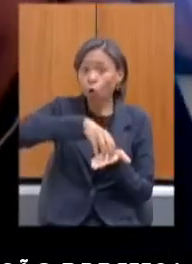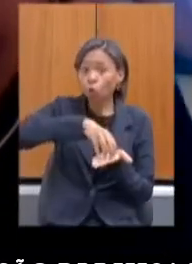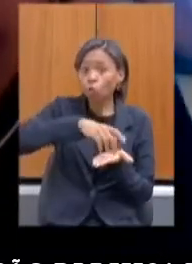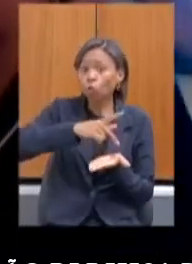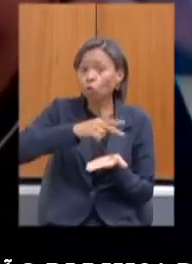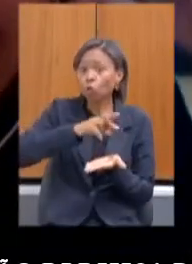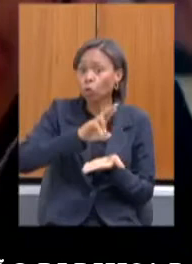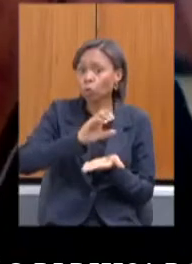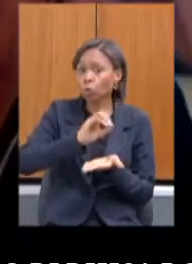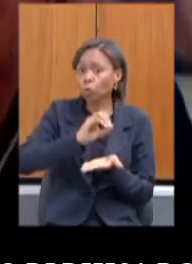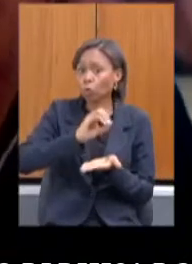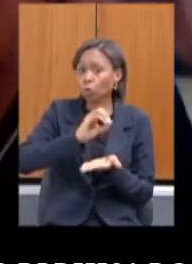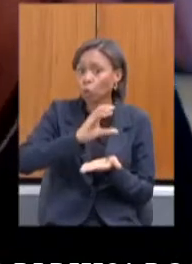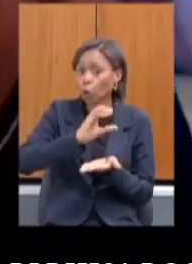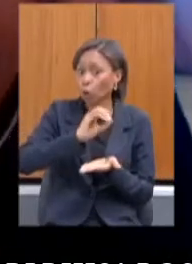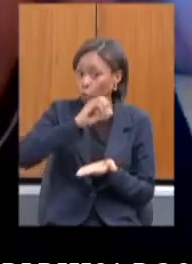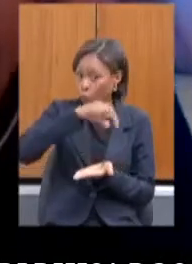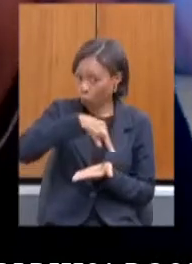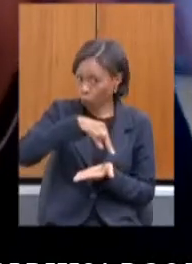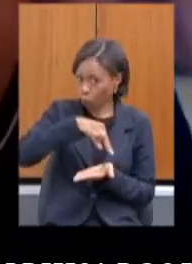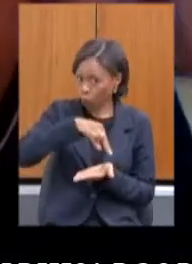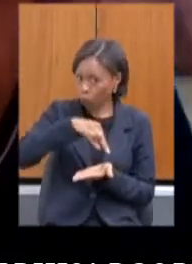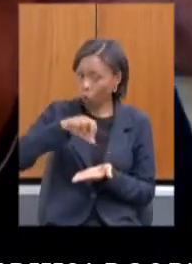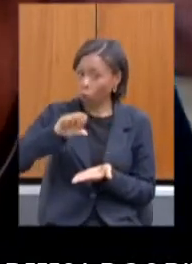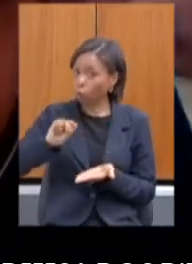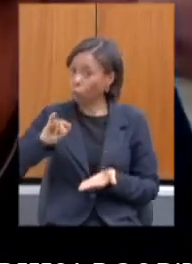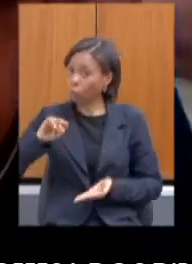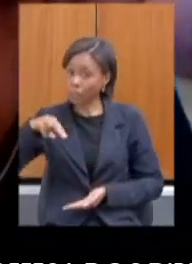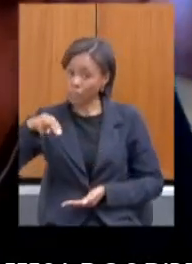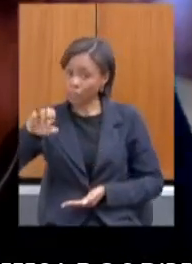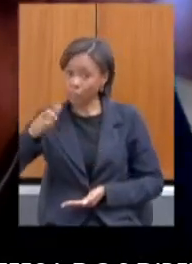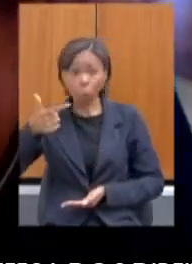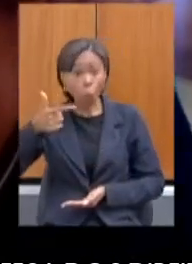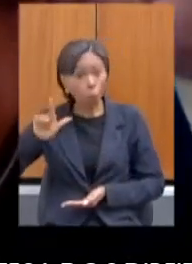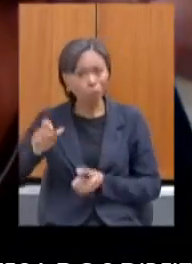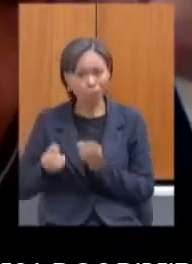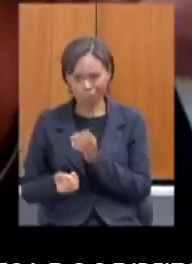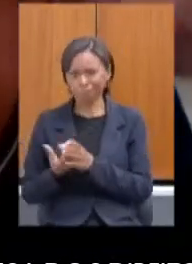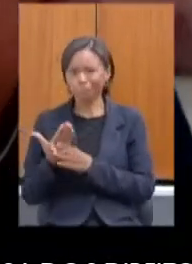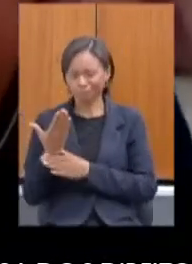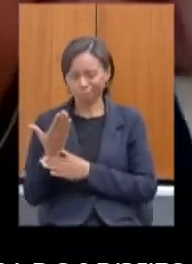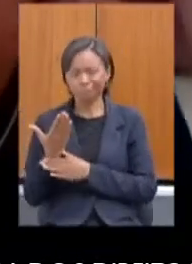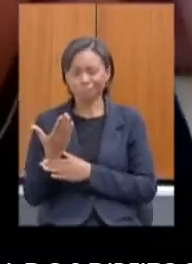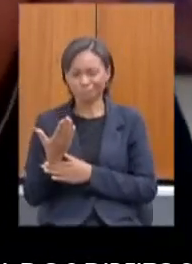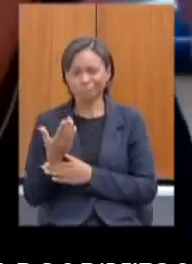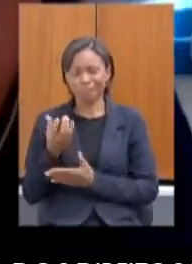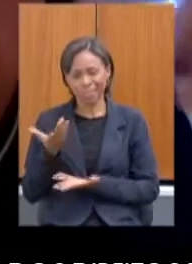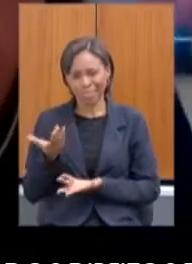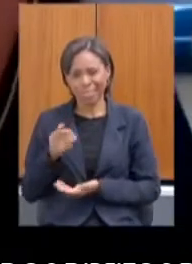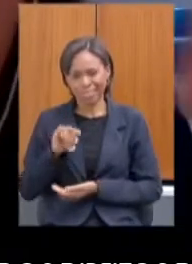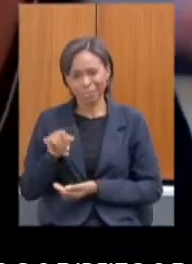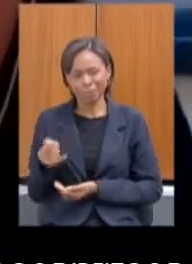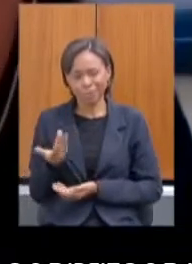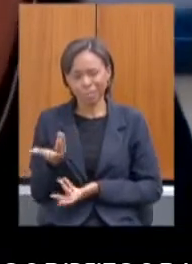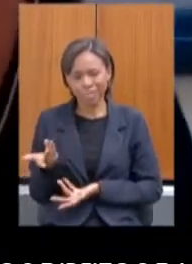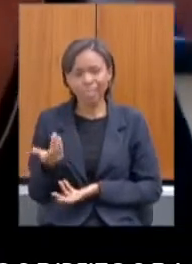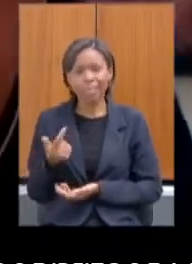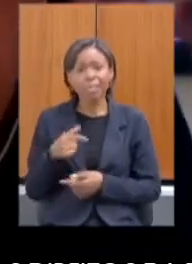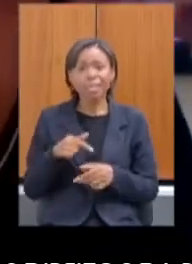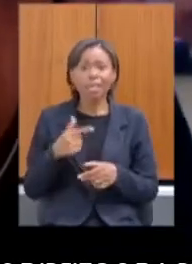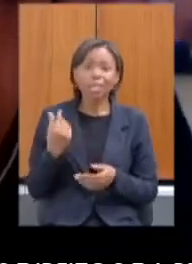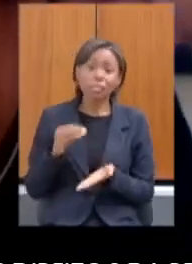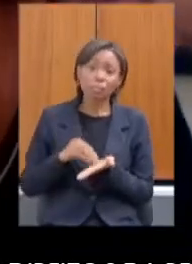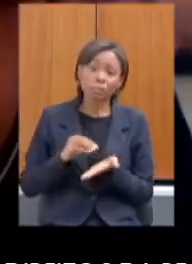e o CINE seria essa outra possibilidade. A gente tinha ficado de avaliar a questão dos recursos, dos